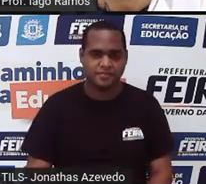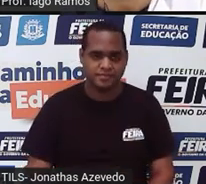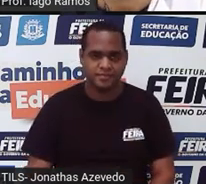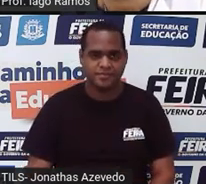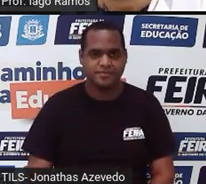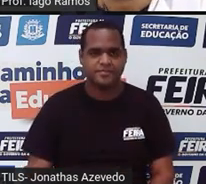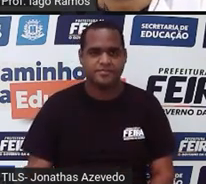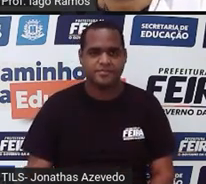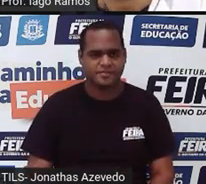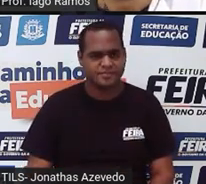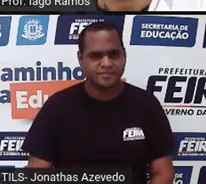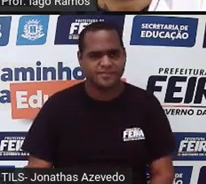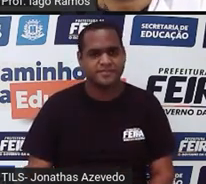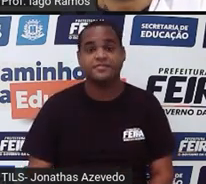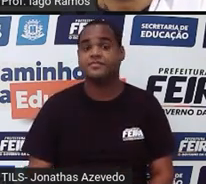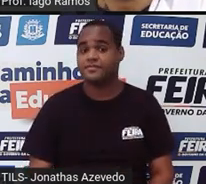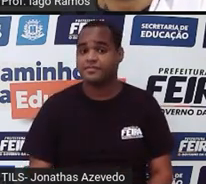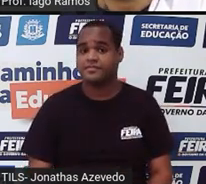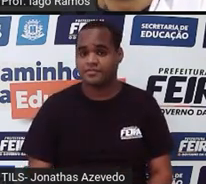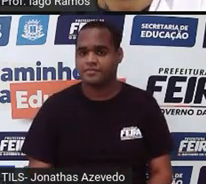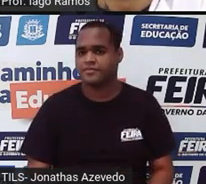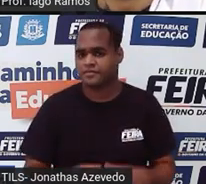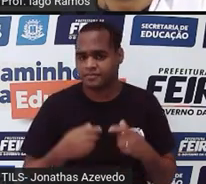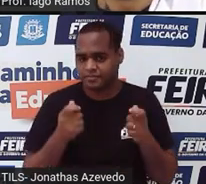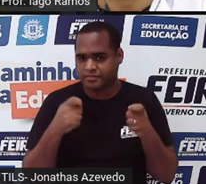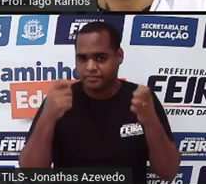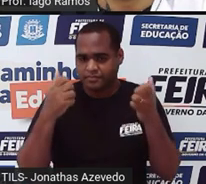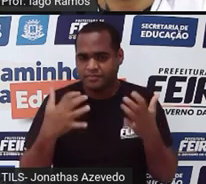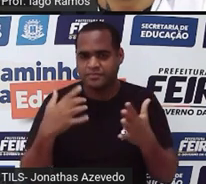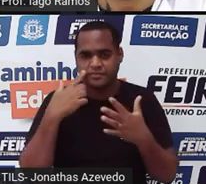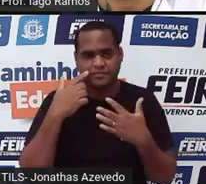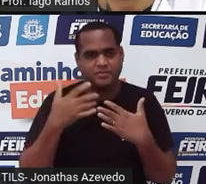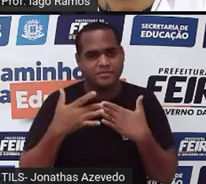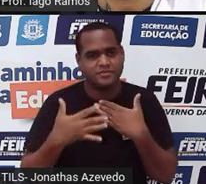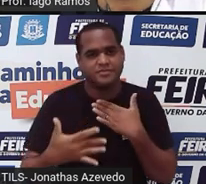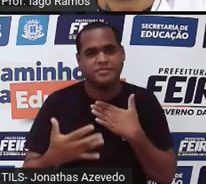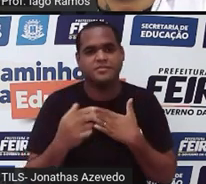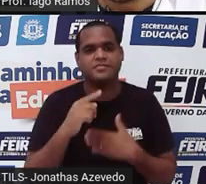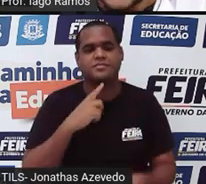Pronto. E ali agora a gente vai escrever a sequência.